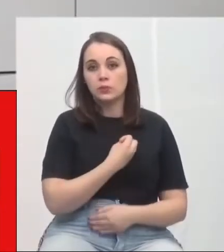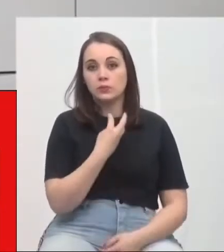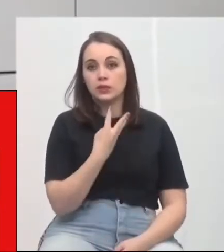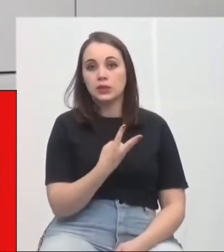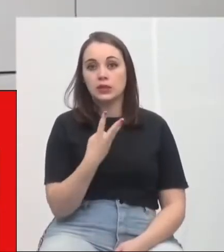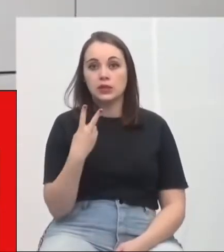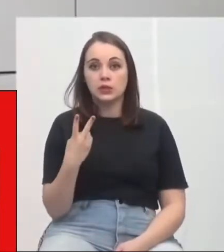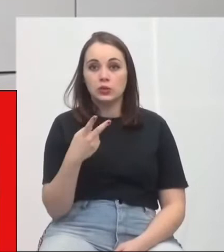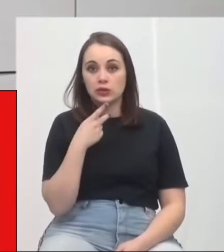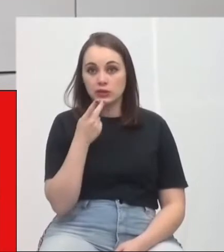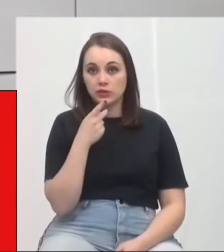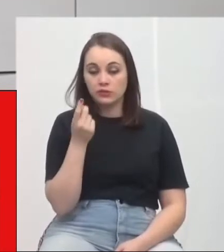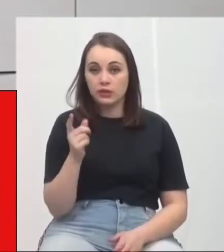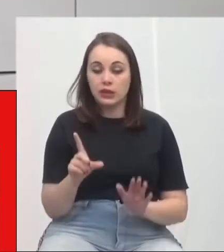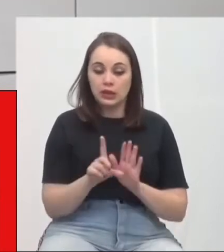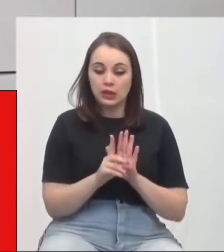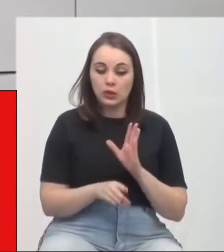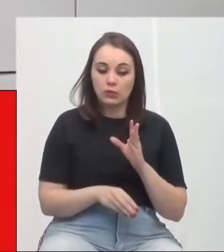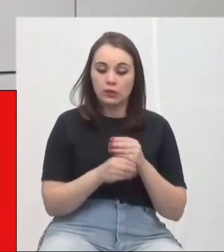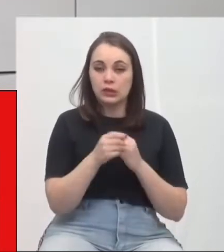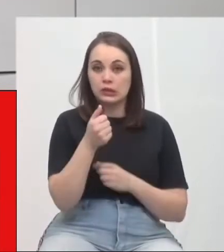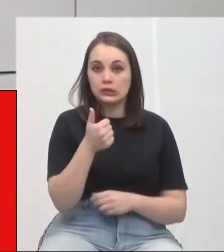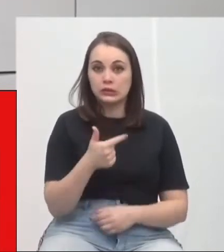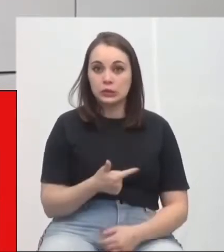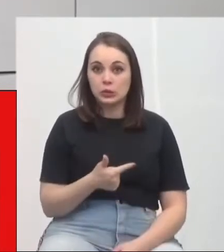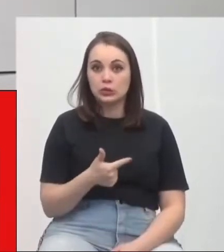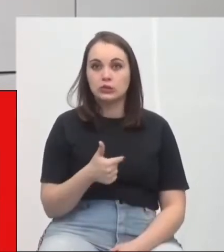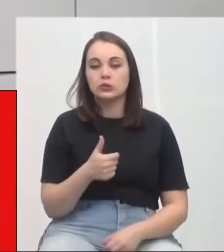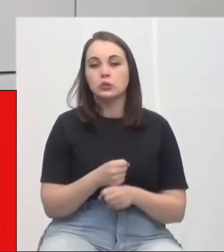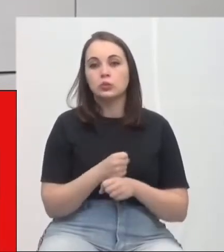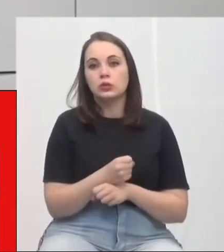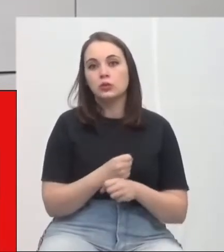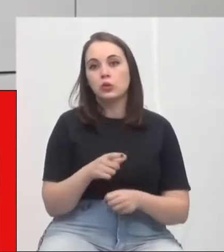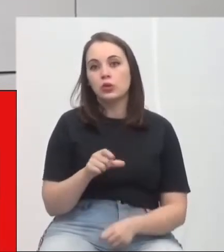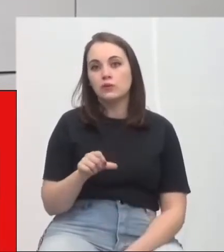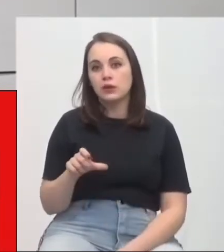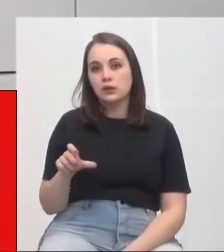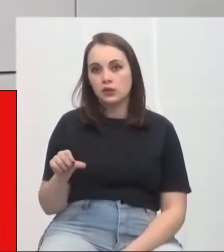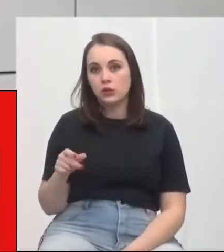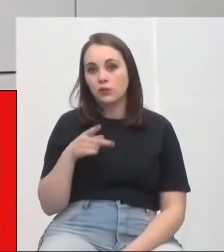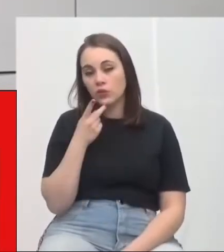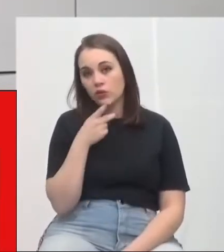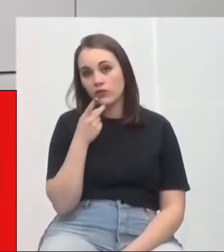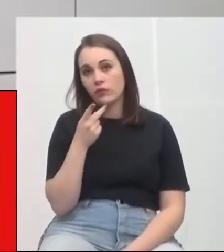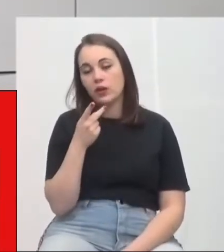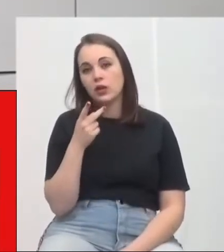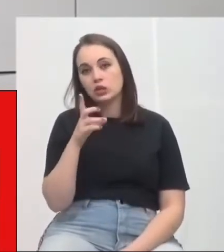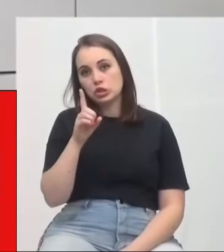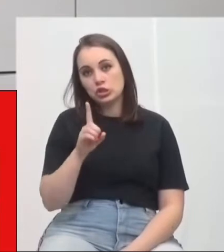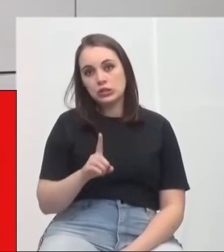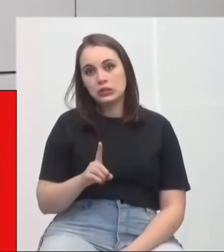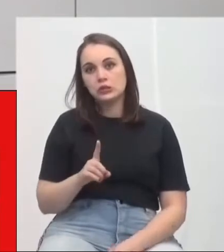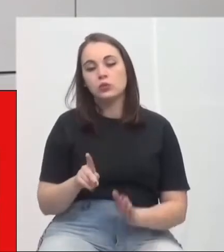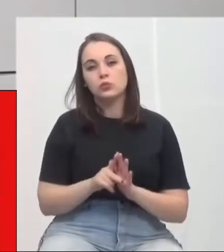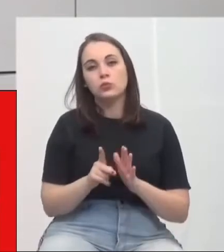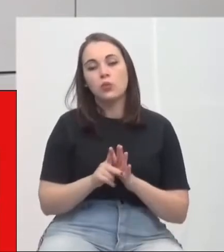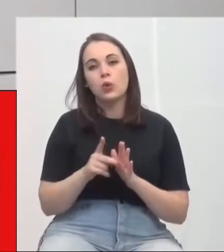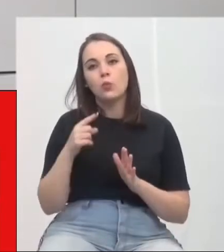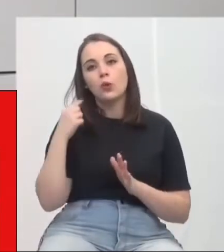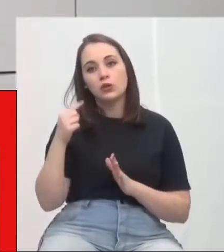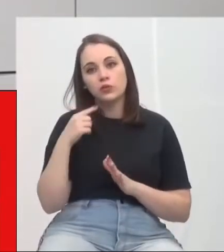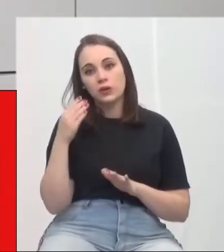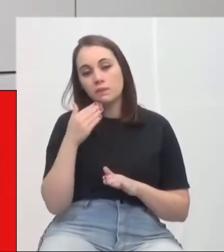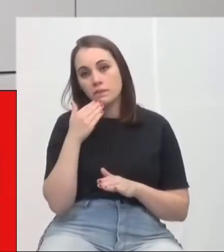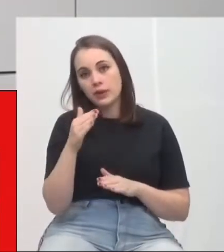que insere dispositivo na Lei Complementar 12, de 99, principalmente no que envolve as prerrogativas e direitos dos advogados. Então, eu solicito